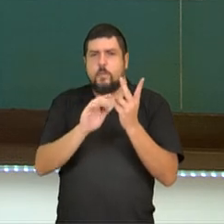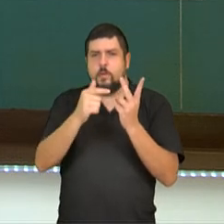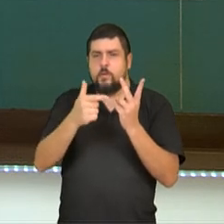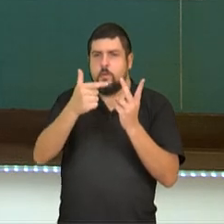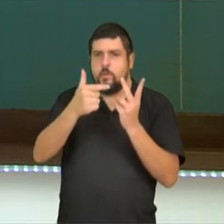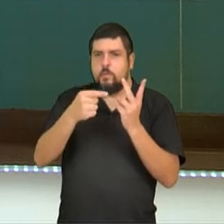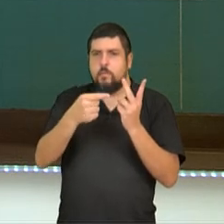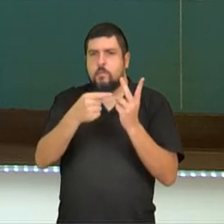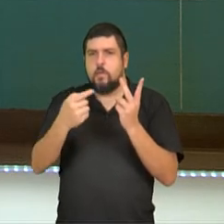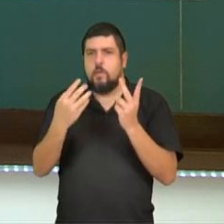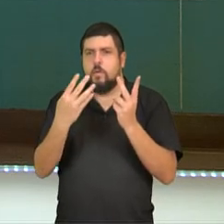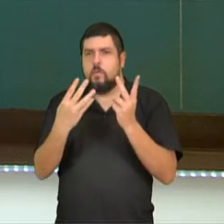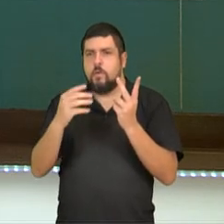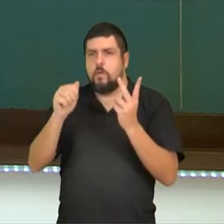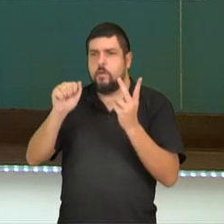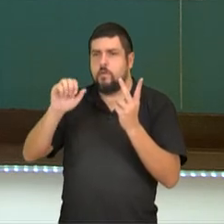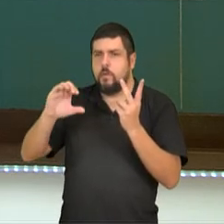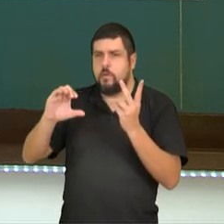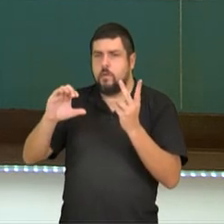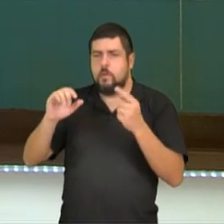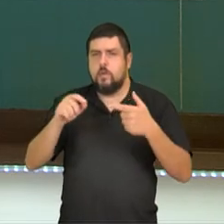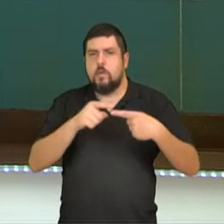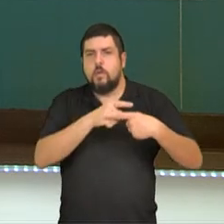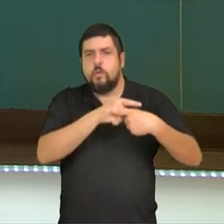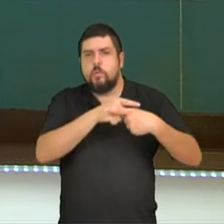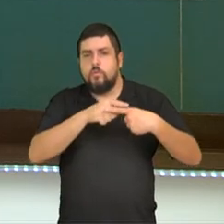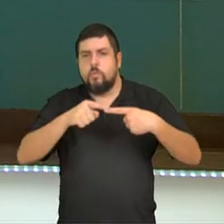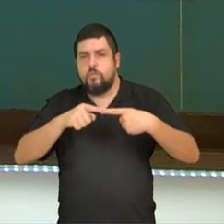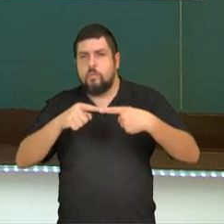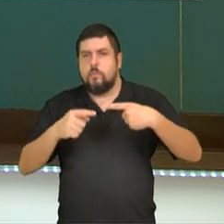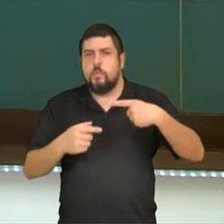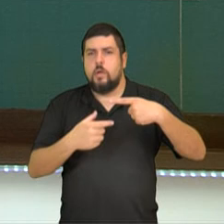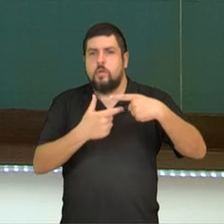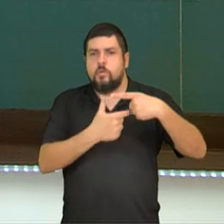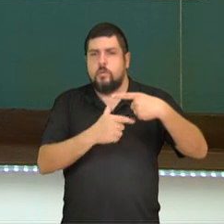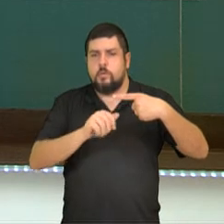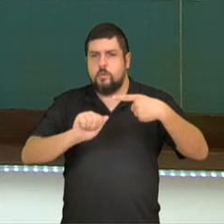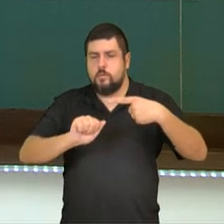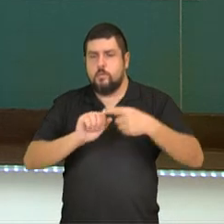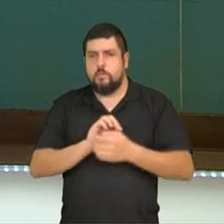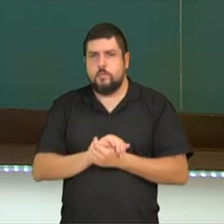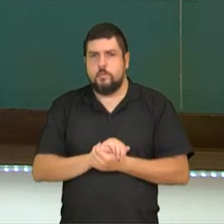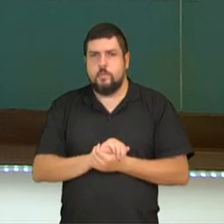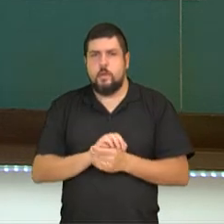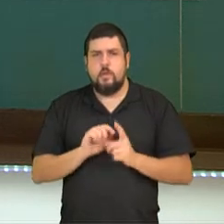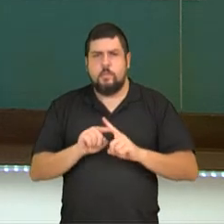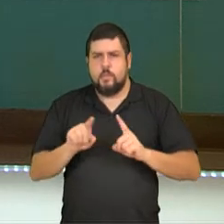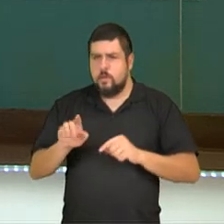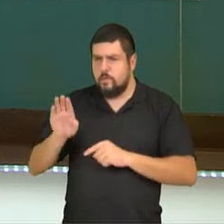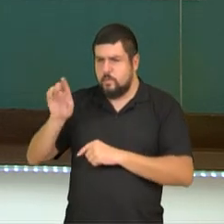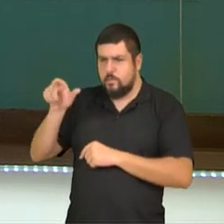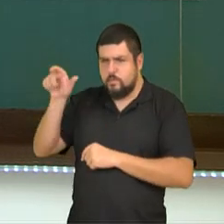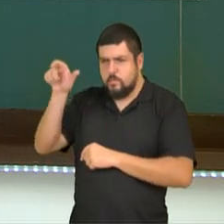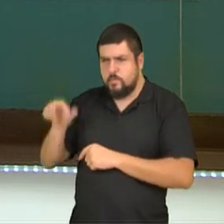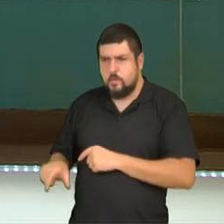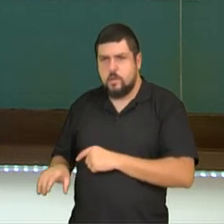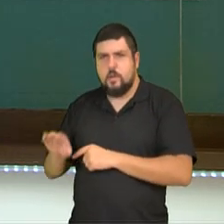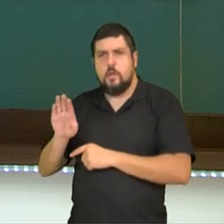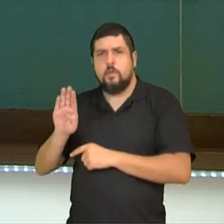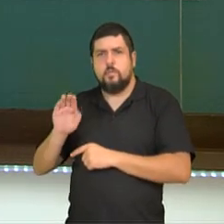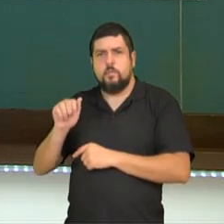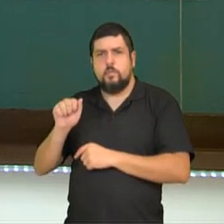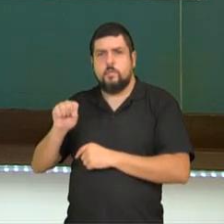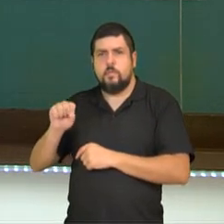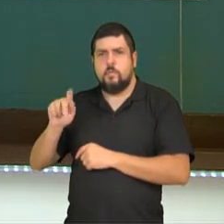divididos por 2A. Mas vocês sabiam que não foi o Bhaskara quem escreveu isso? Né, isso mesmo, não foi ele. Por que que não